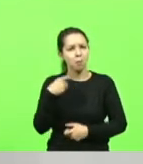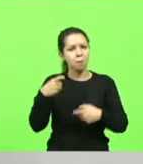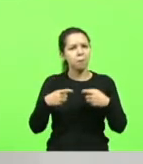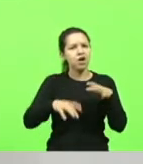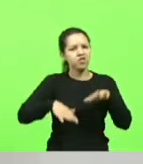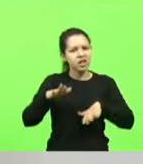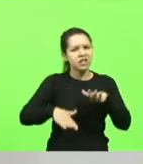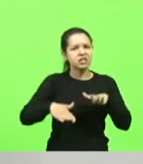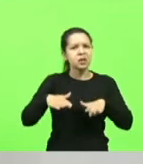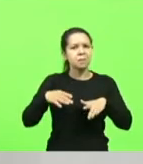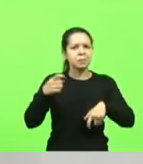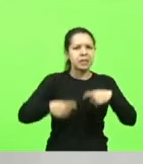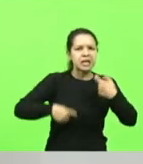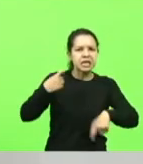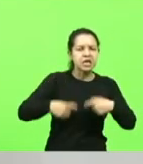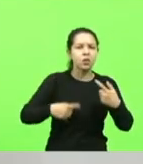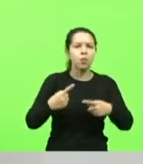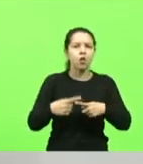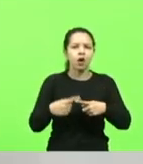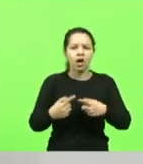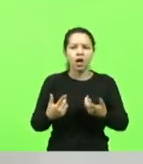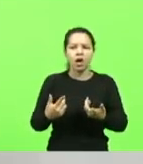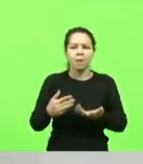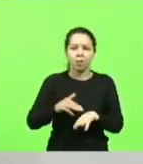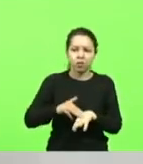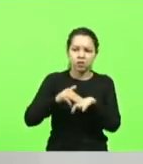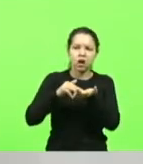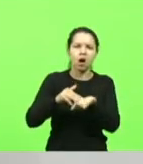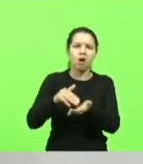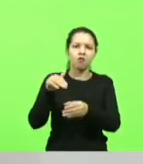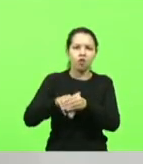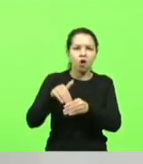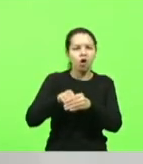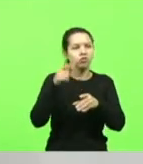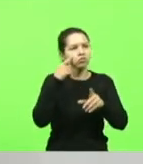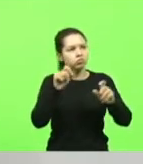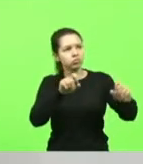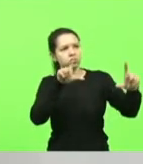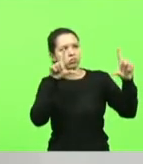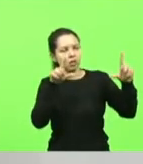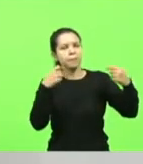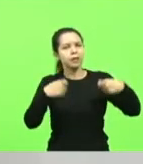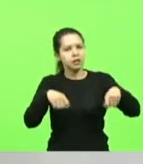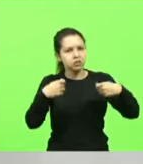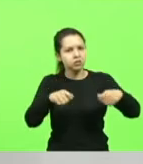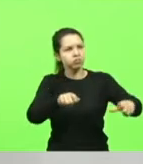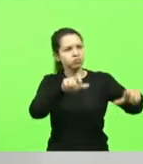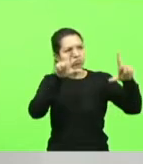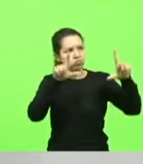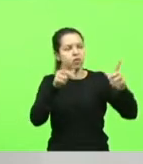simples, por uma simples moção, peço, olha, voto no painel, e tem que ser no painel mesmo.